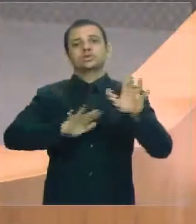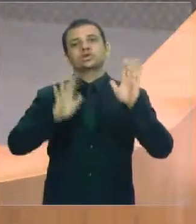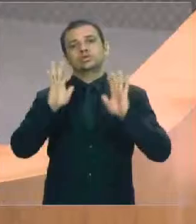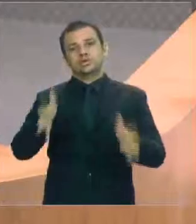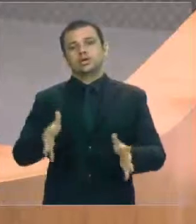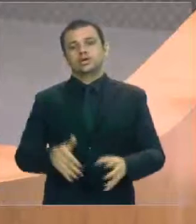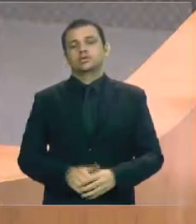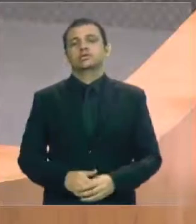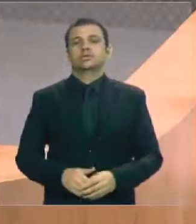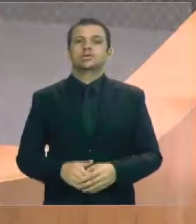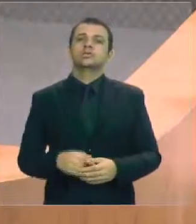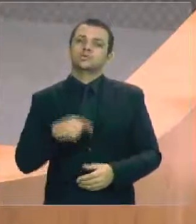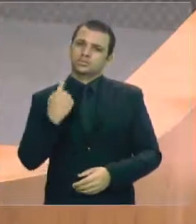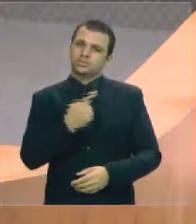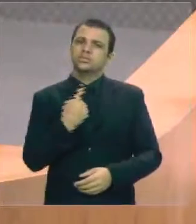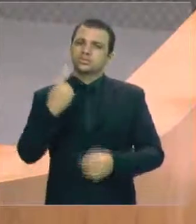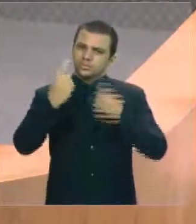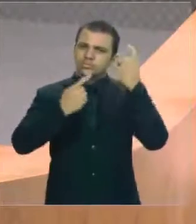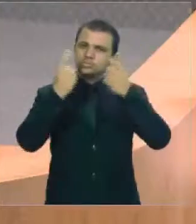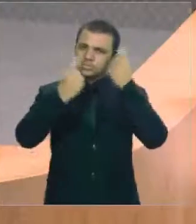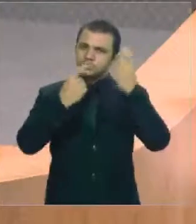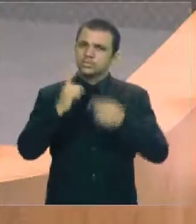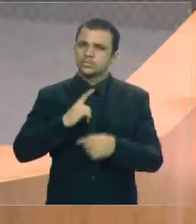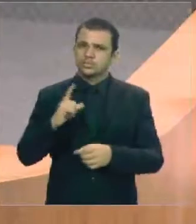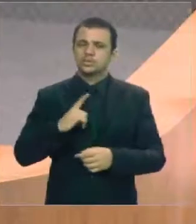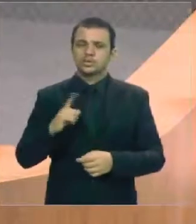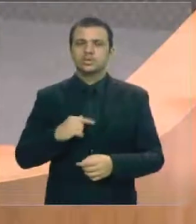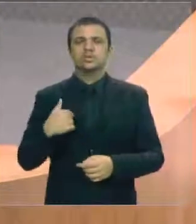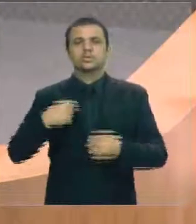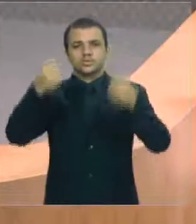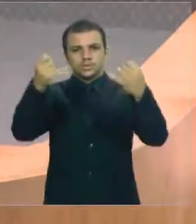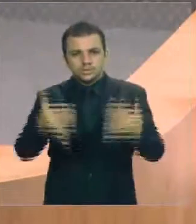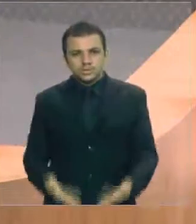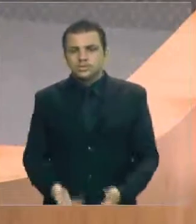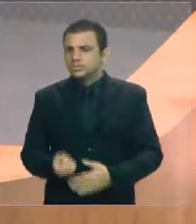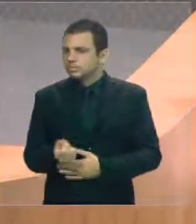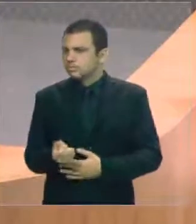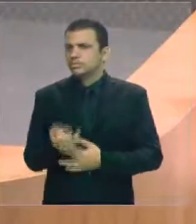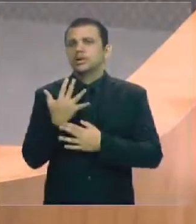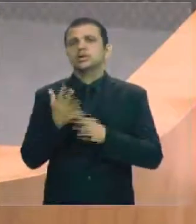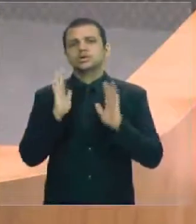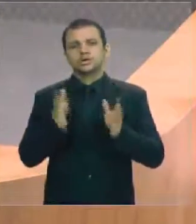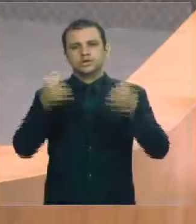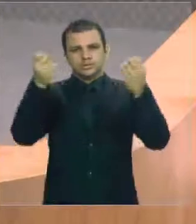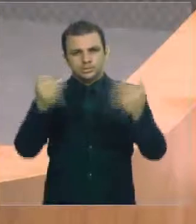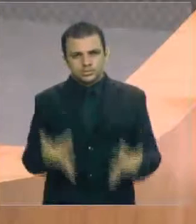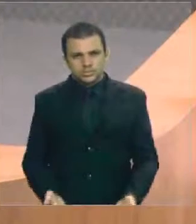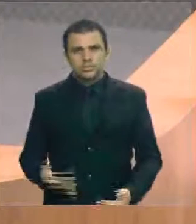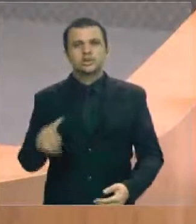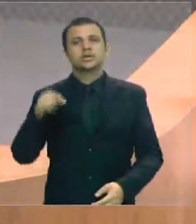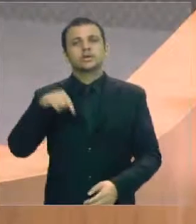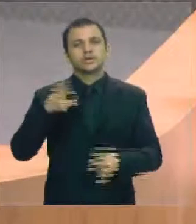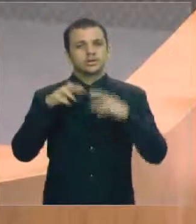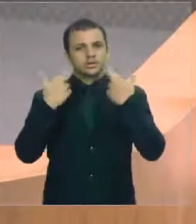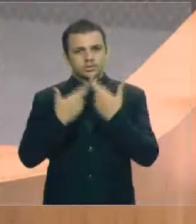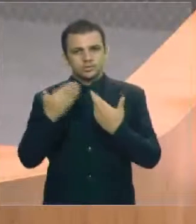Nós estamos preocupados com isso, e eu já explanei inúmeras vezes em reunião aqui nesta Casa da Comissão de Orçamento.